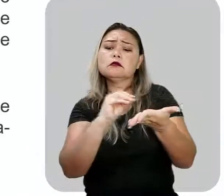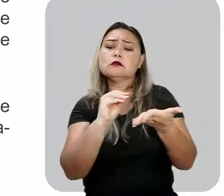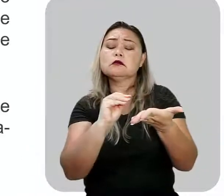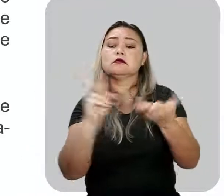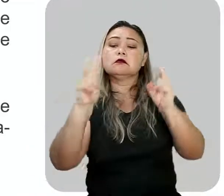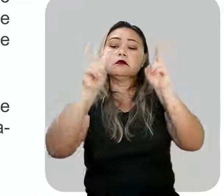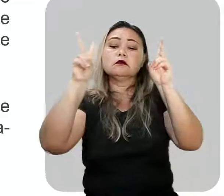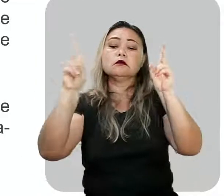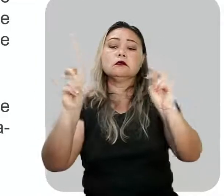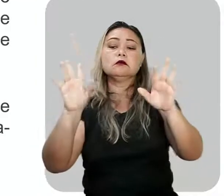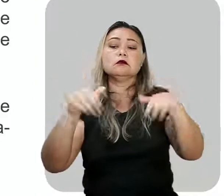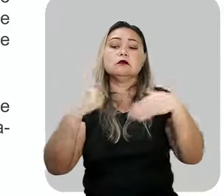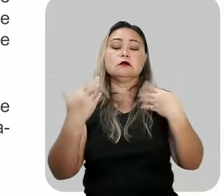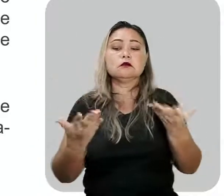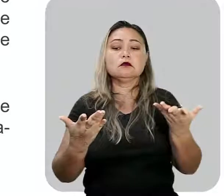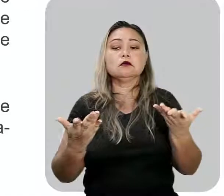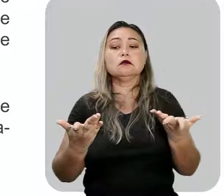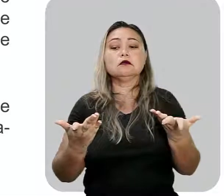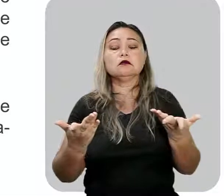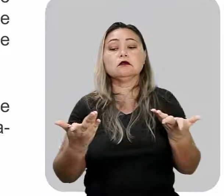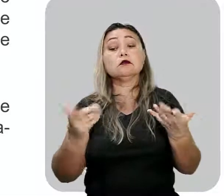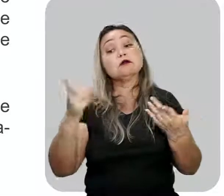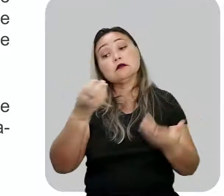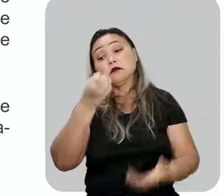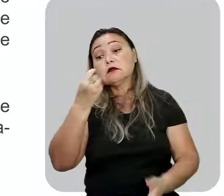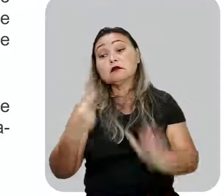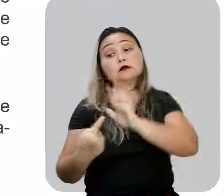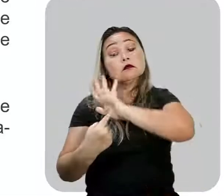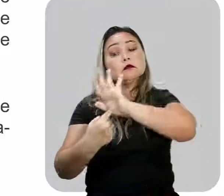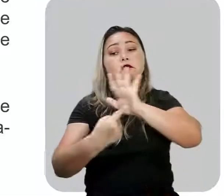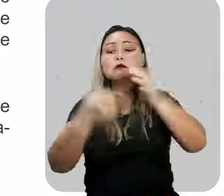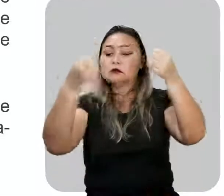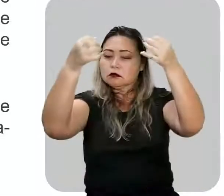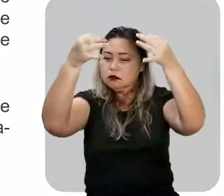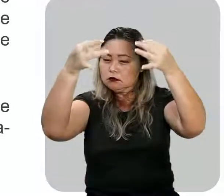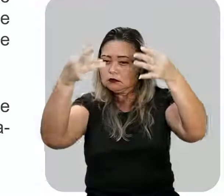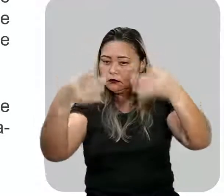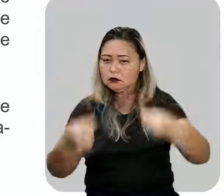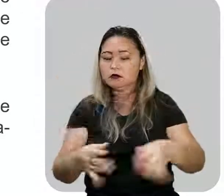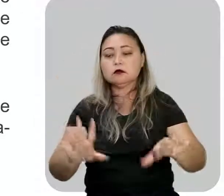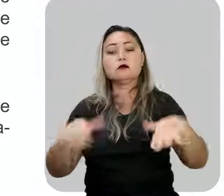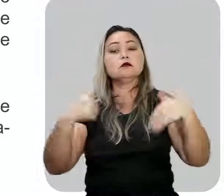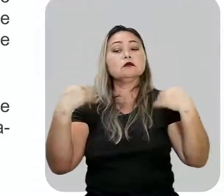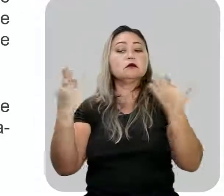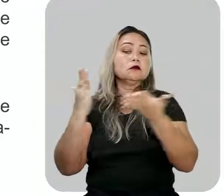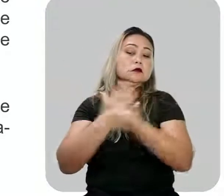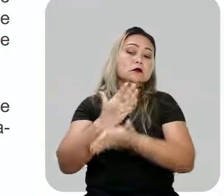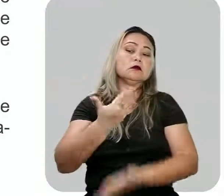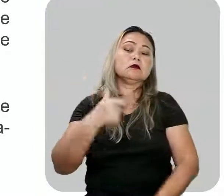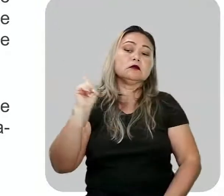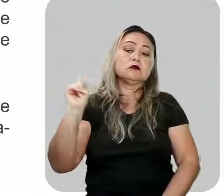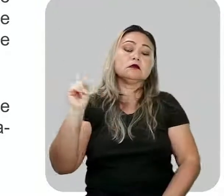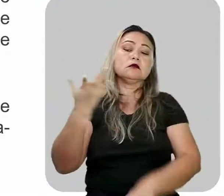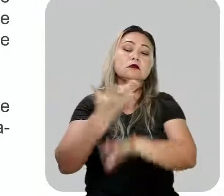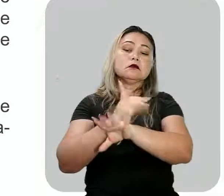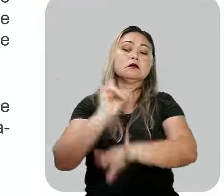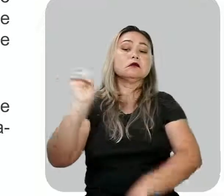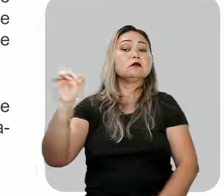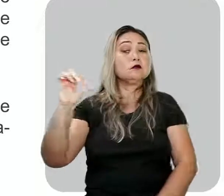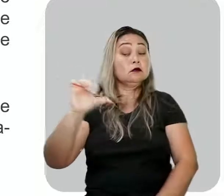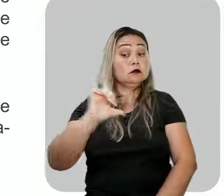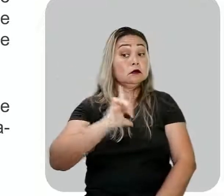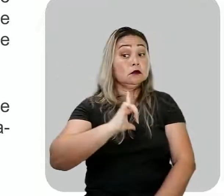essas temáticas e deixou isso muito bem explicadinho. Então, essa obra, os sertões, olha só,